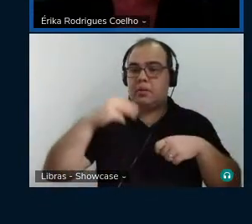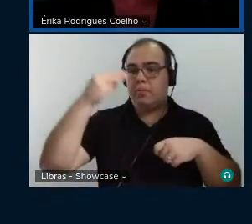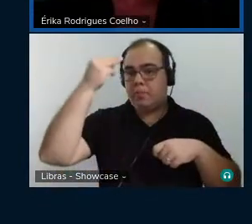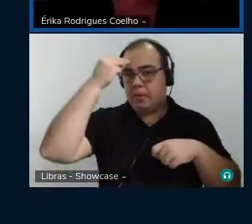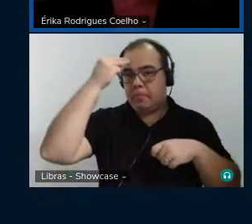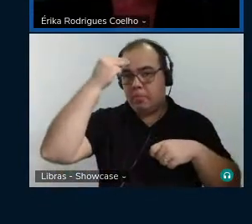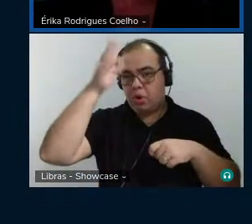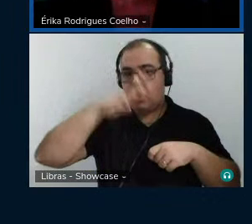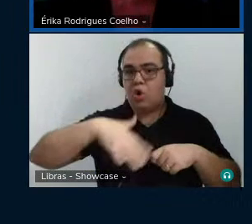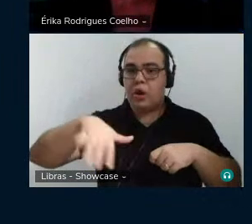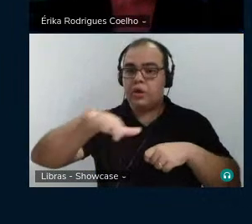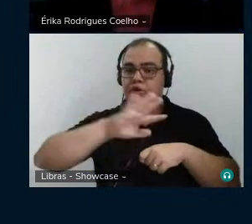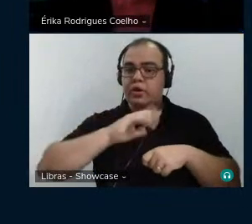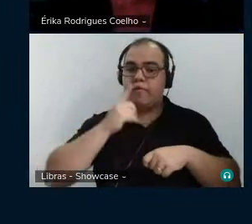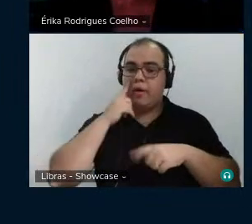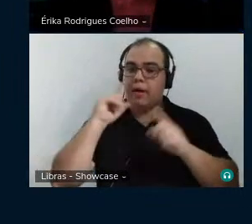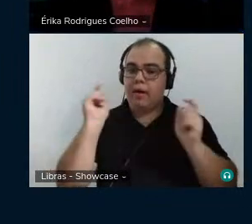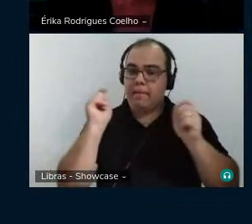hierarquia social.